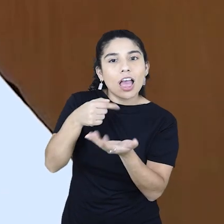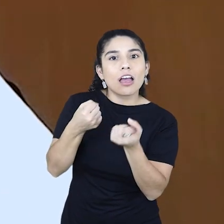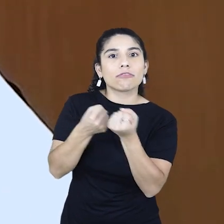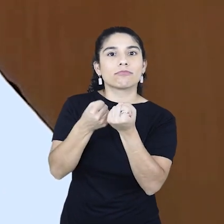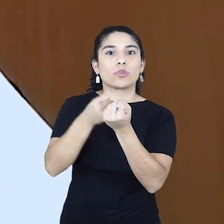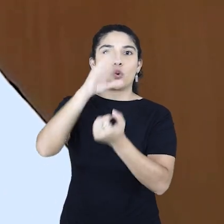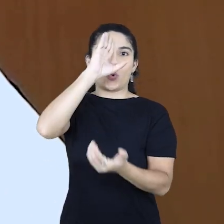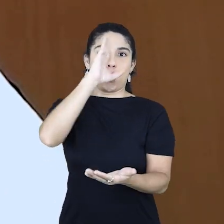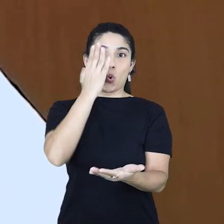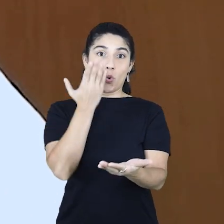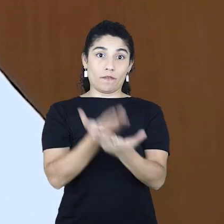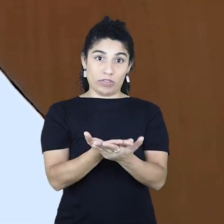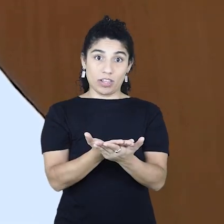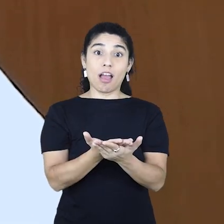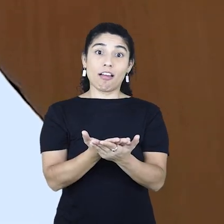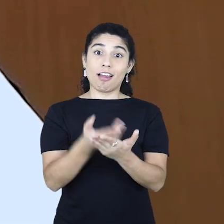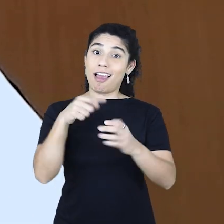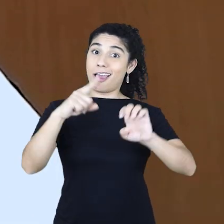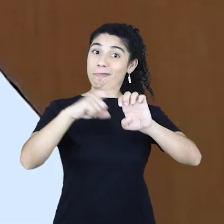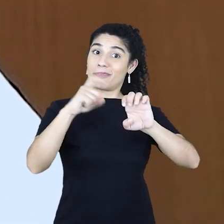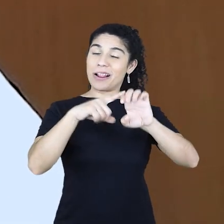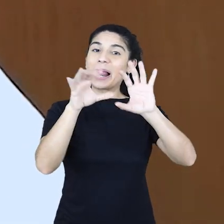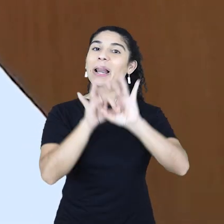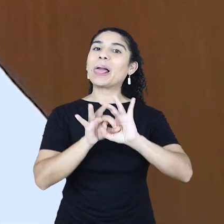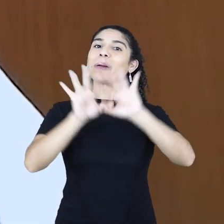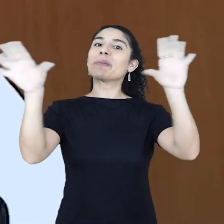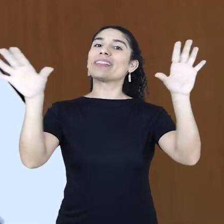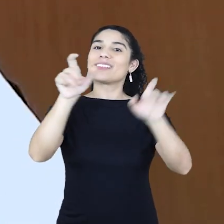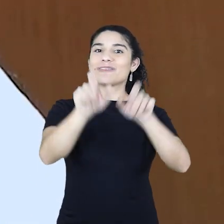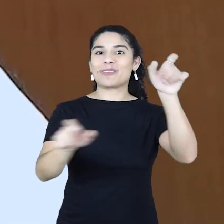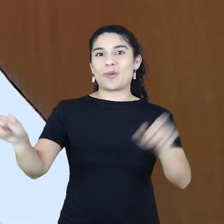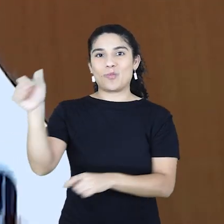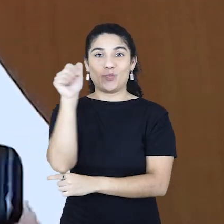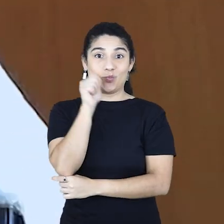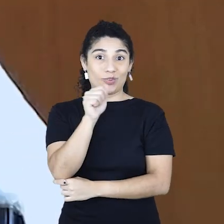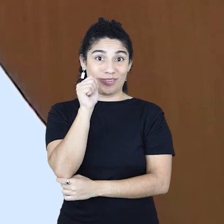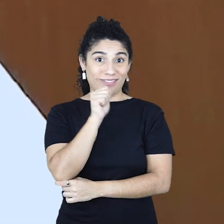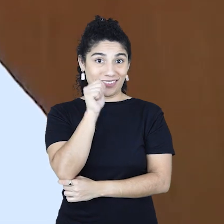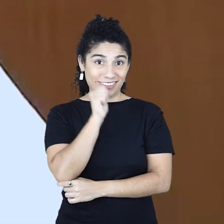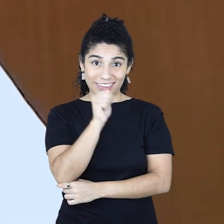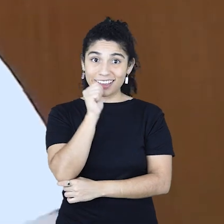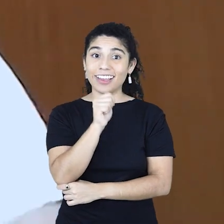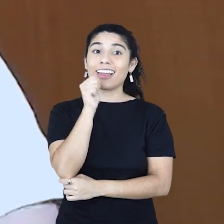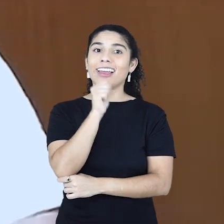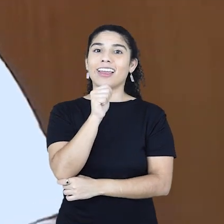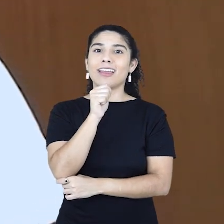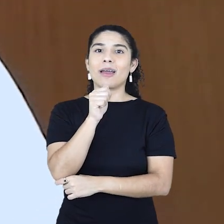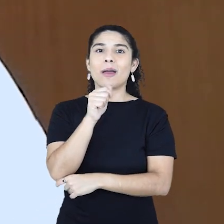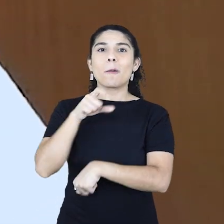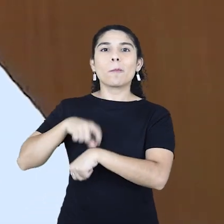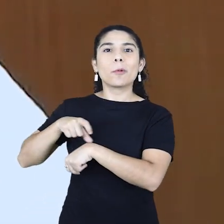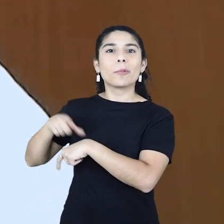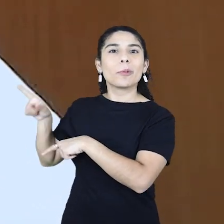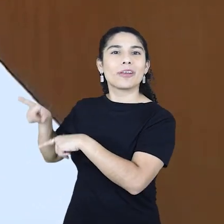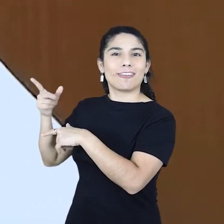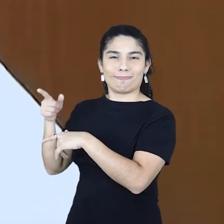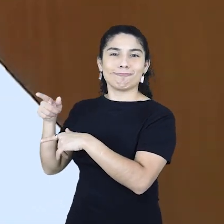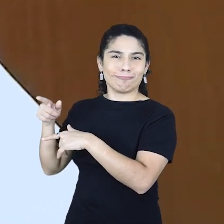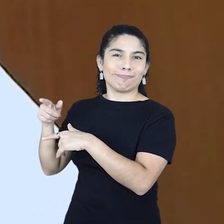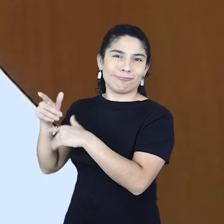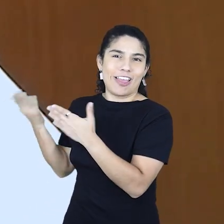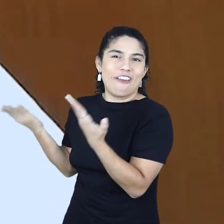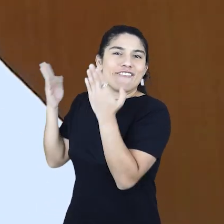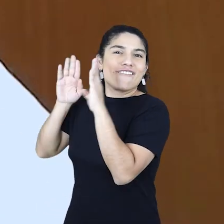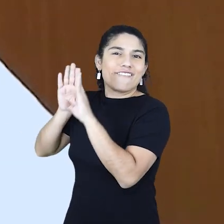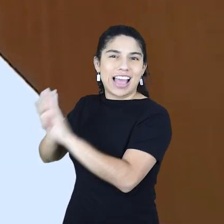o empreendimento liberdade das mulheres apenadas, regime fechado, do Madre